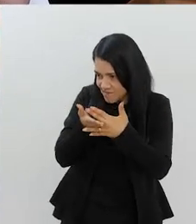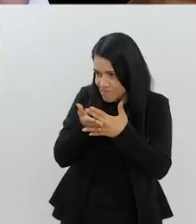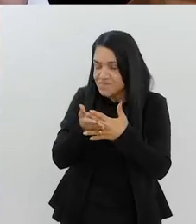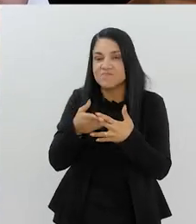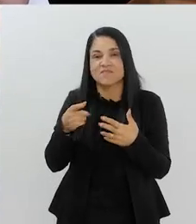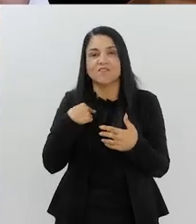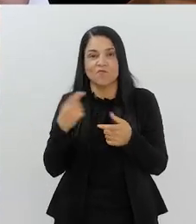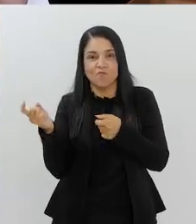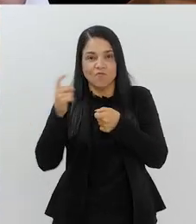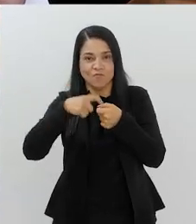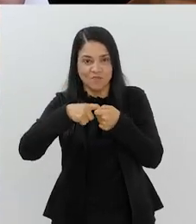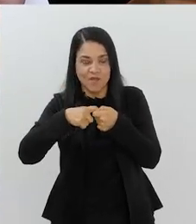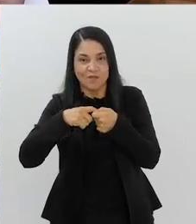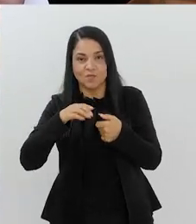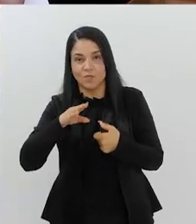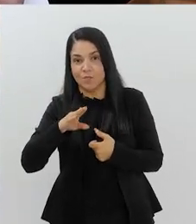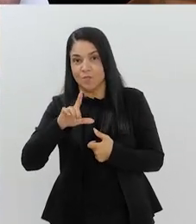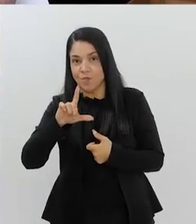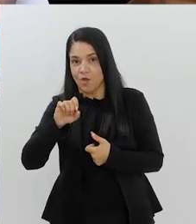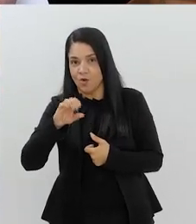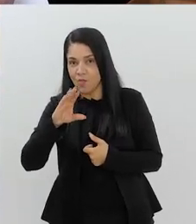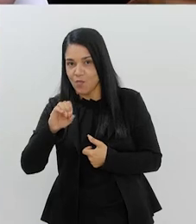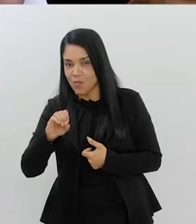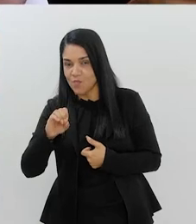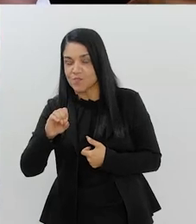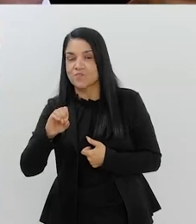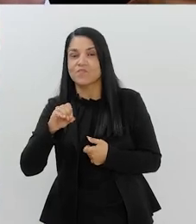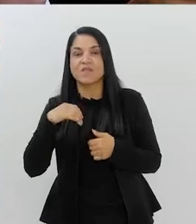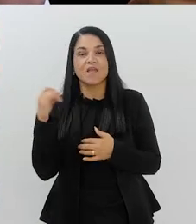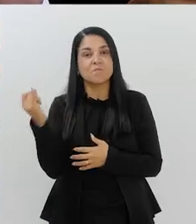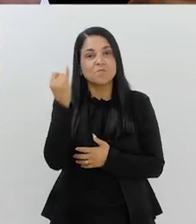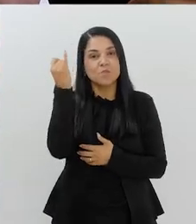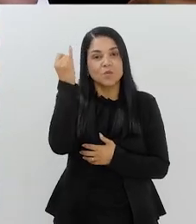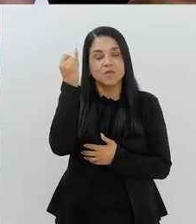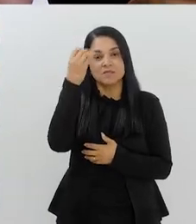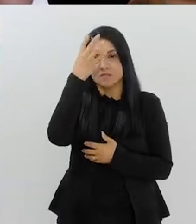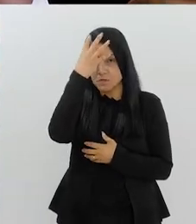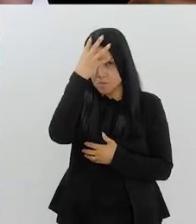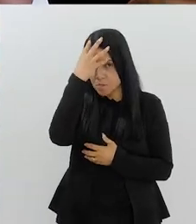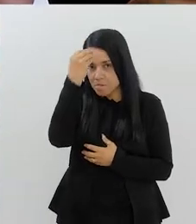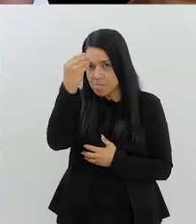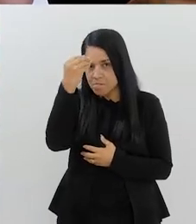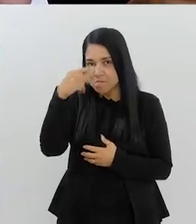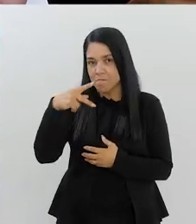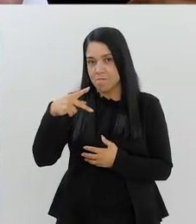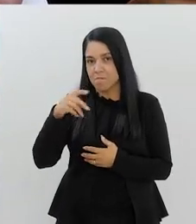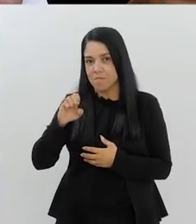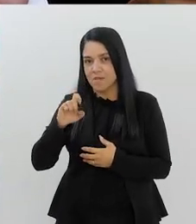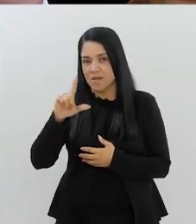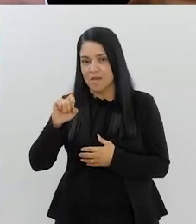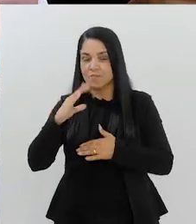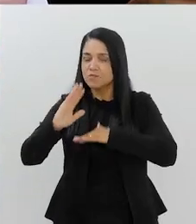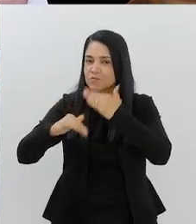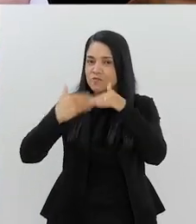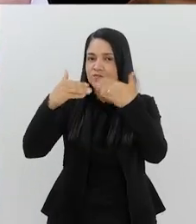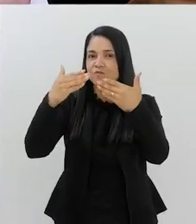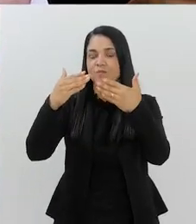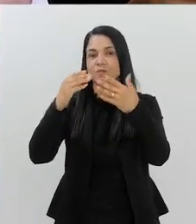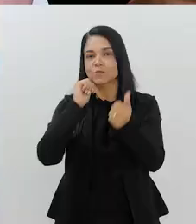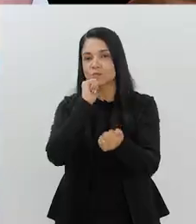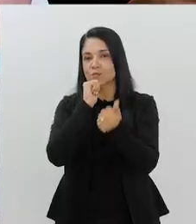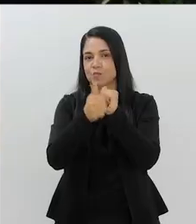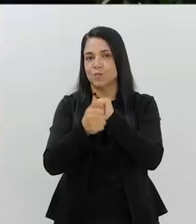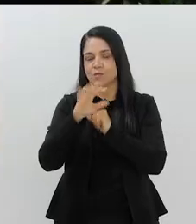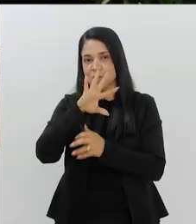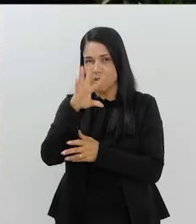retomar no próximo bloco. Pois não. A importância de Pelé é para o desenvolvimento do esporte